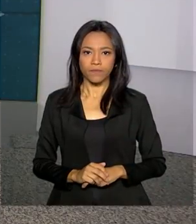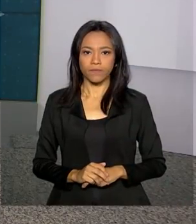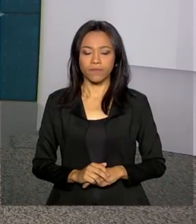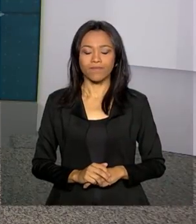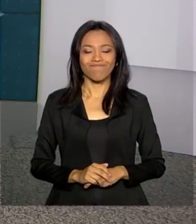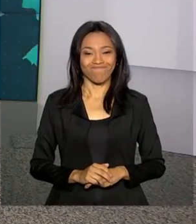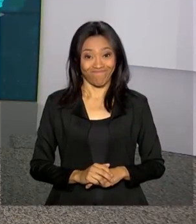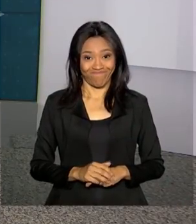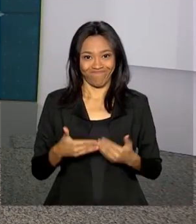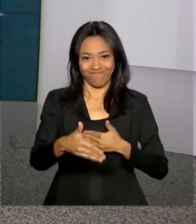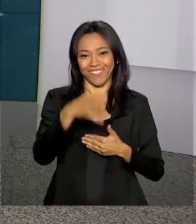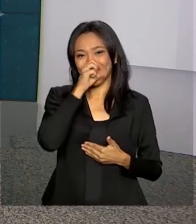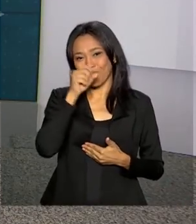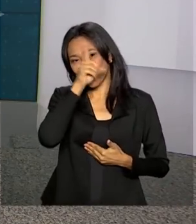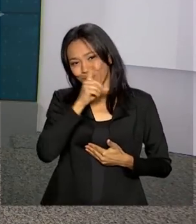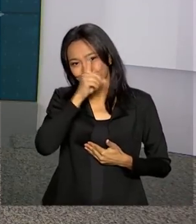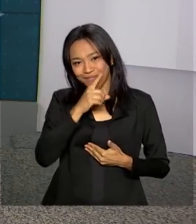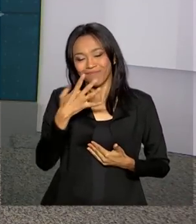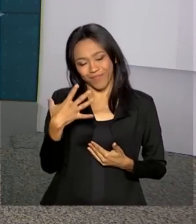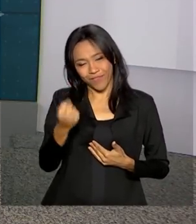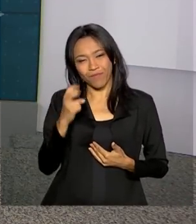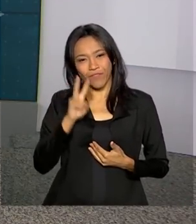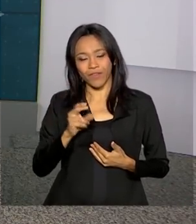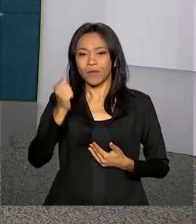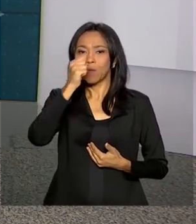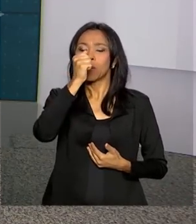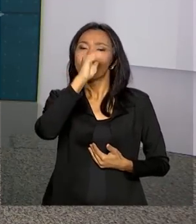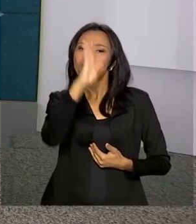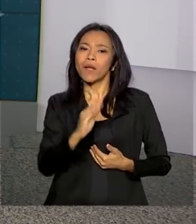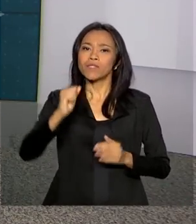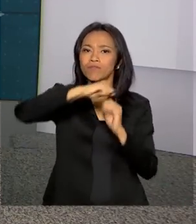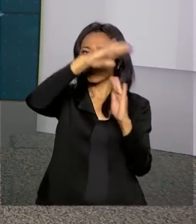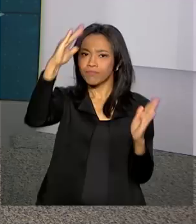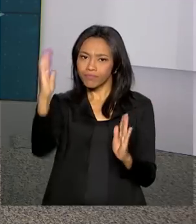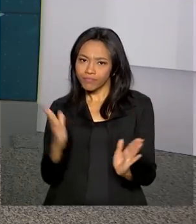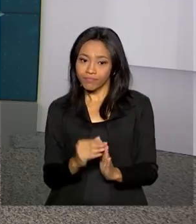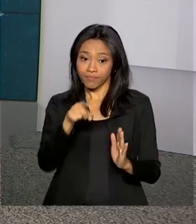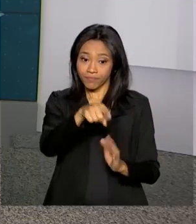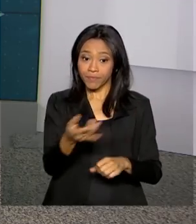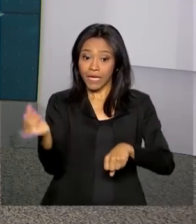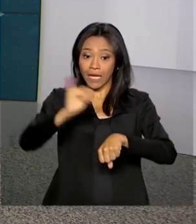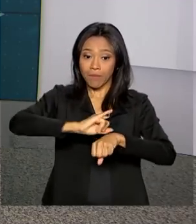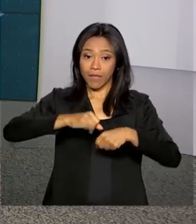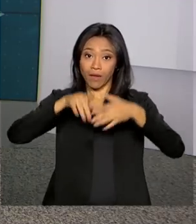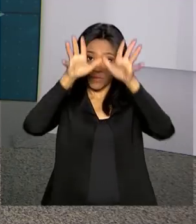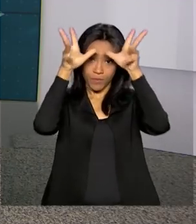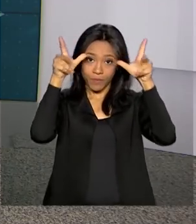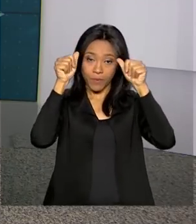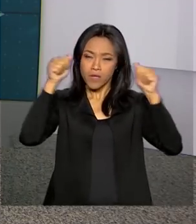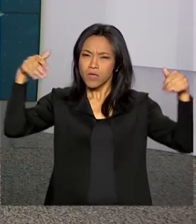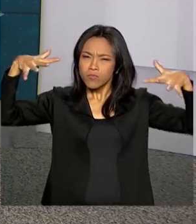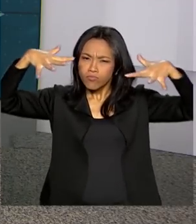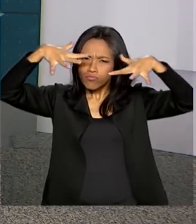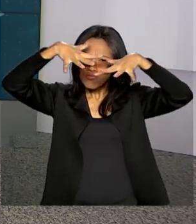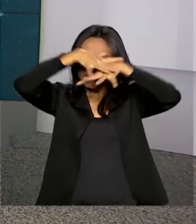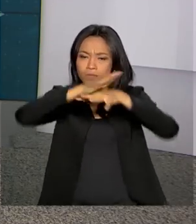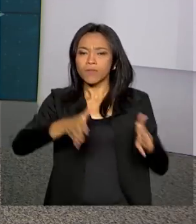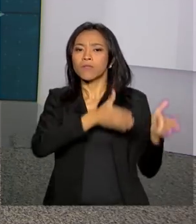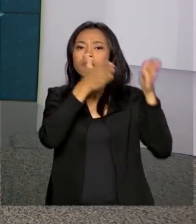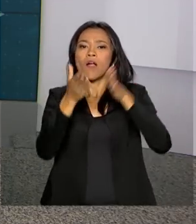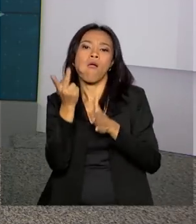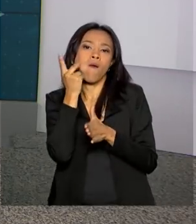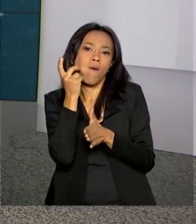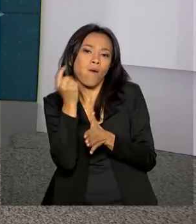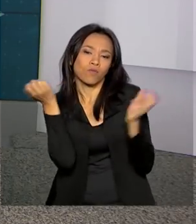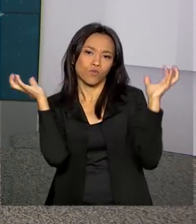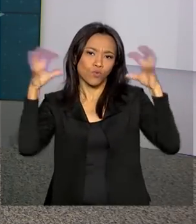Fim de semana está chegando, né? Então vamos ao nosso mapa? Olha só, em Rio Branco nós temos o céu parcialmente nublado. Em Fortaleza,